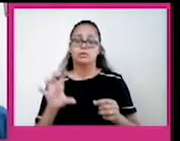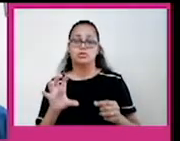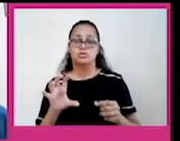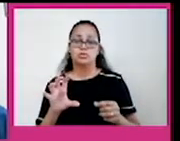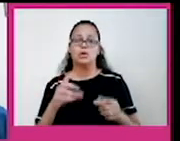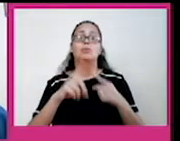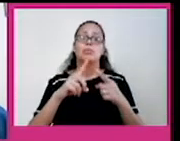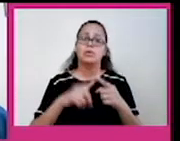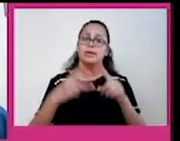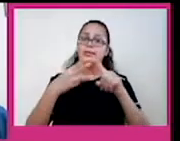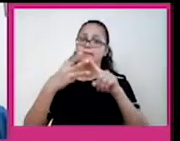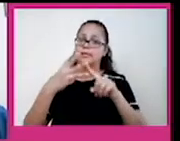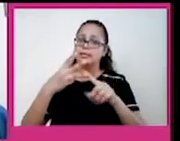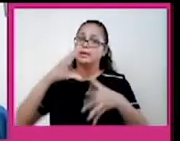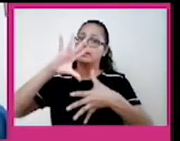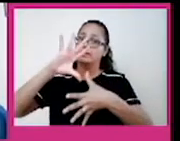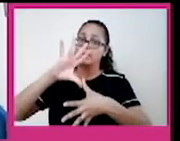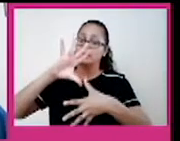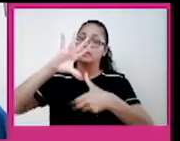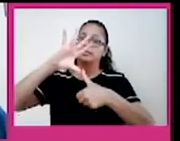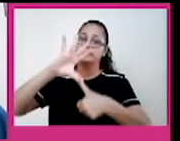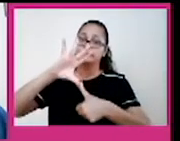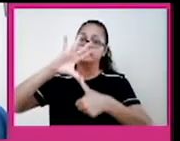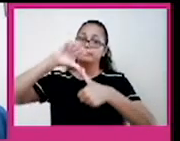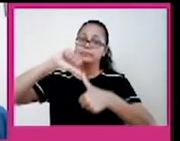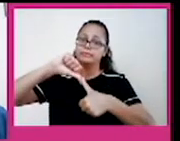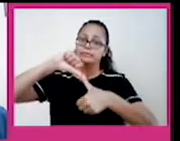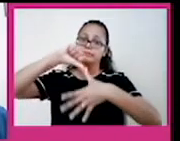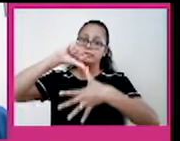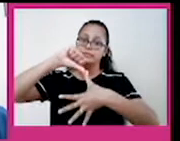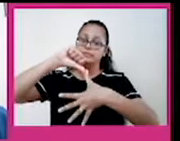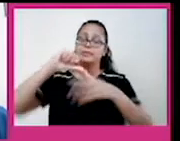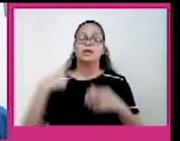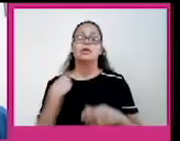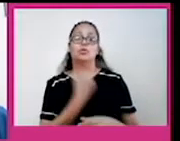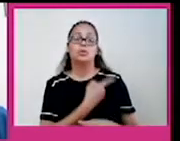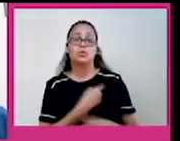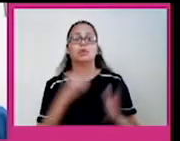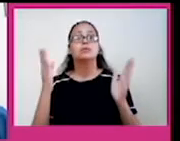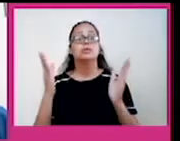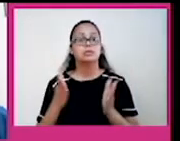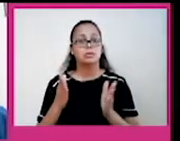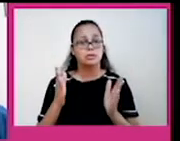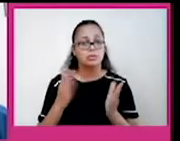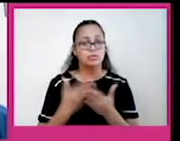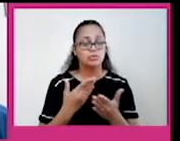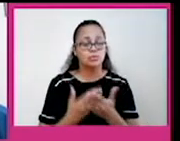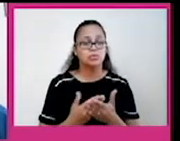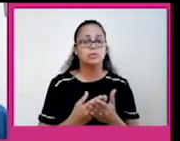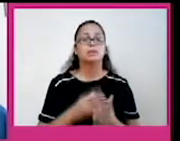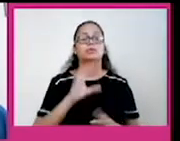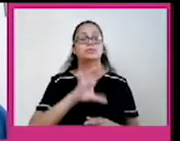são três Américas, a América do Sul, a América Central e a América do Norte. Nós estamos estudando o relevo a partir da divisão socioeconômica,